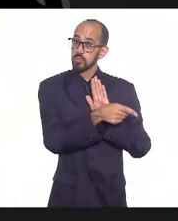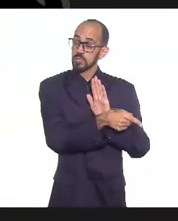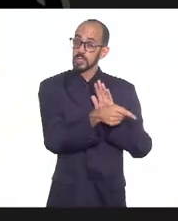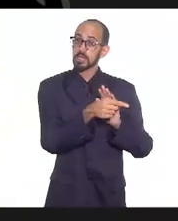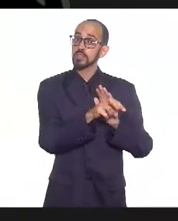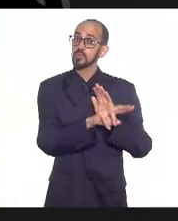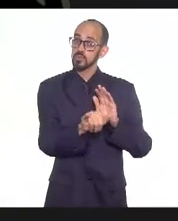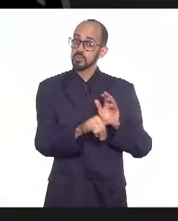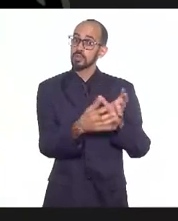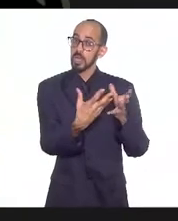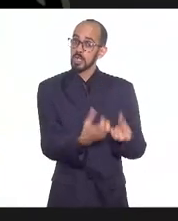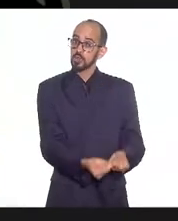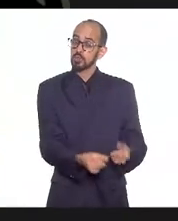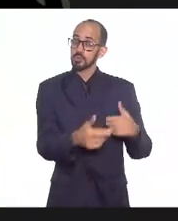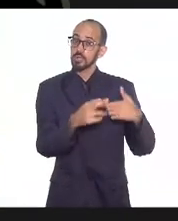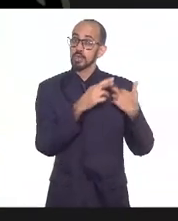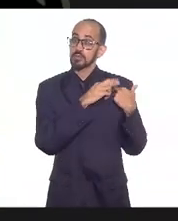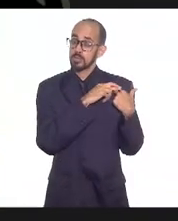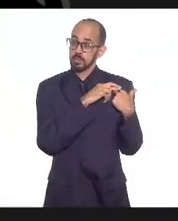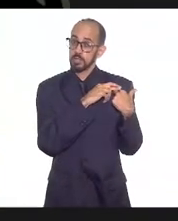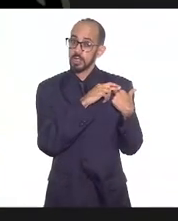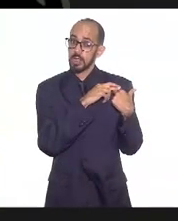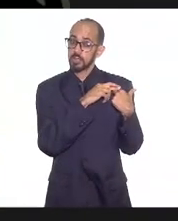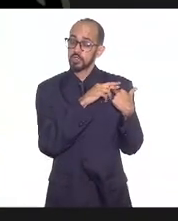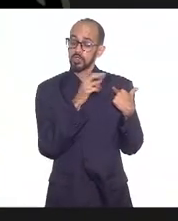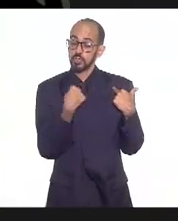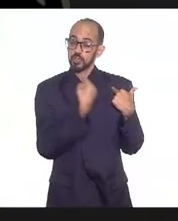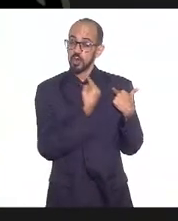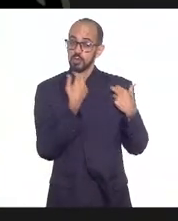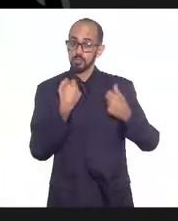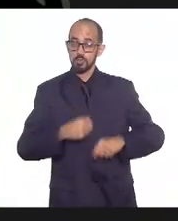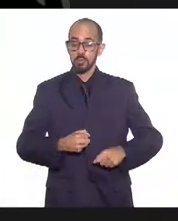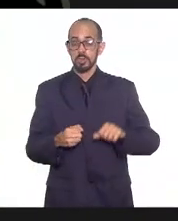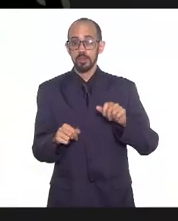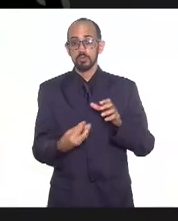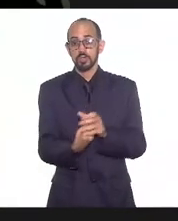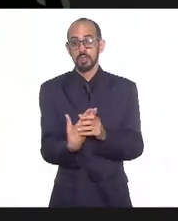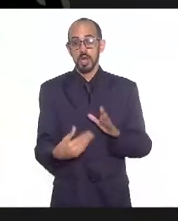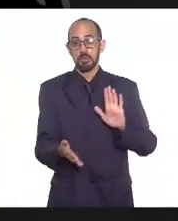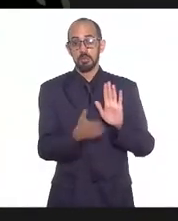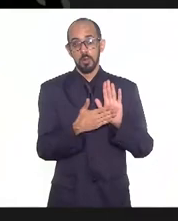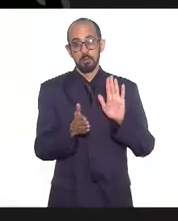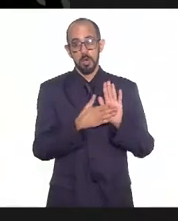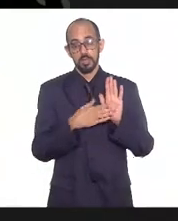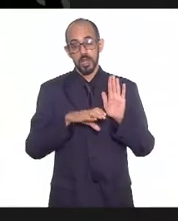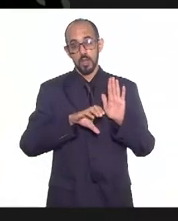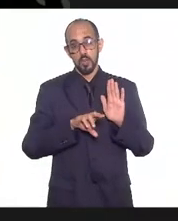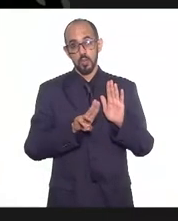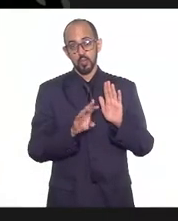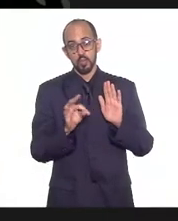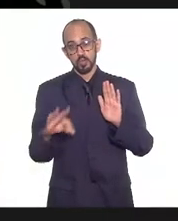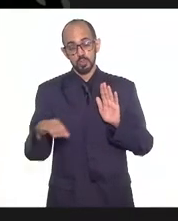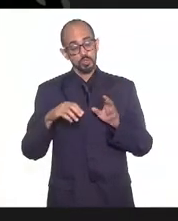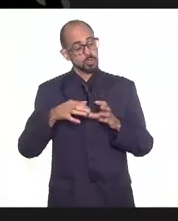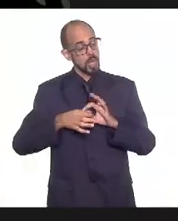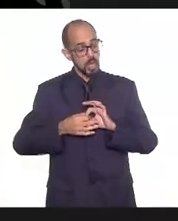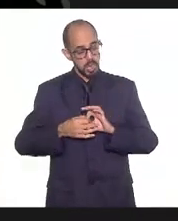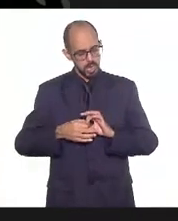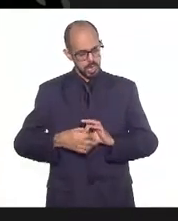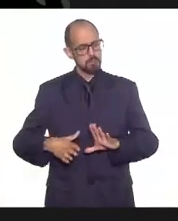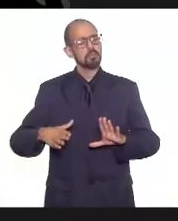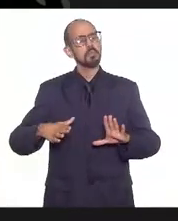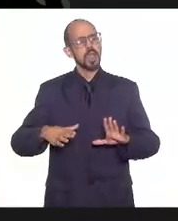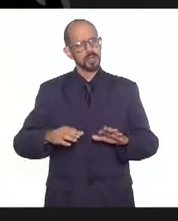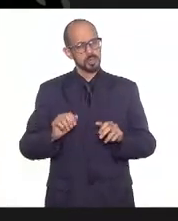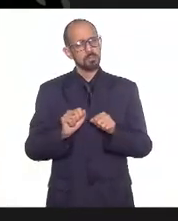responsabilizados por isso. e isso a gente pode construir através de propostas, a CUT já se coloca à disposição, a CUT tenta